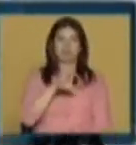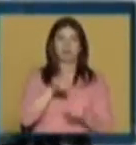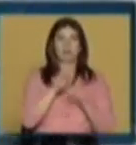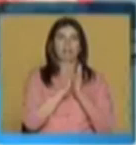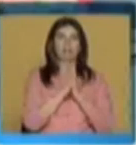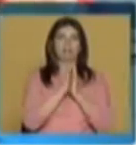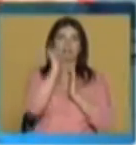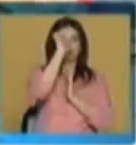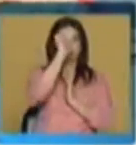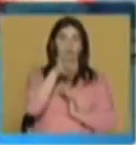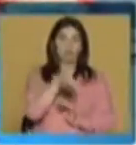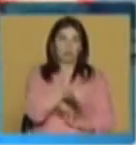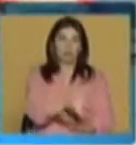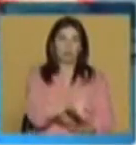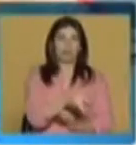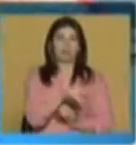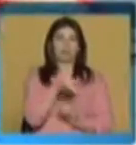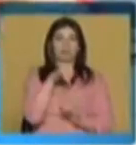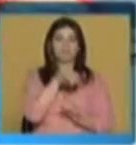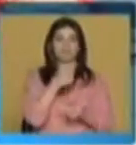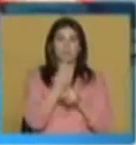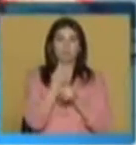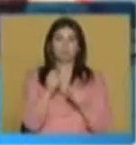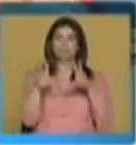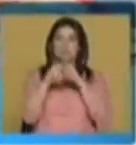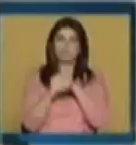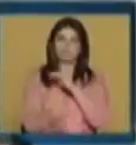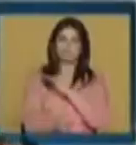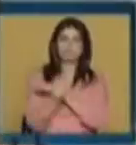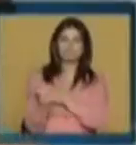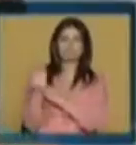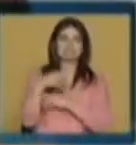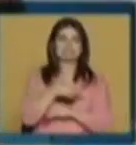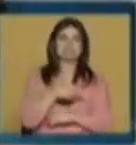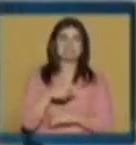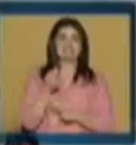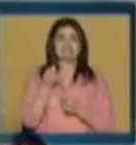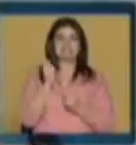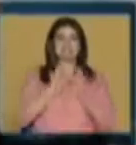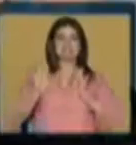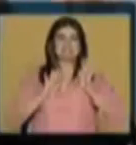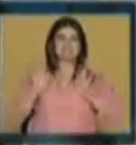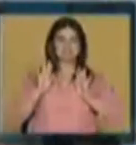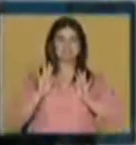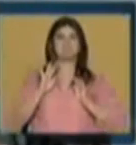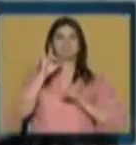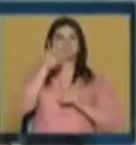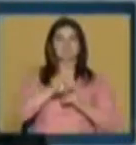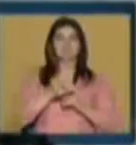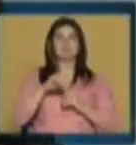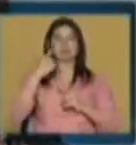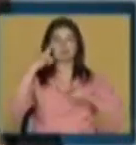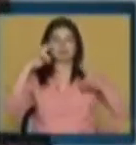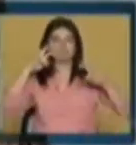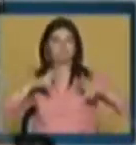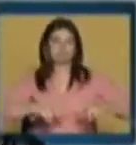endeusada e muito localizada, e onde estas incursões em campos selvagens, passa a expressão, selvagens no sentido da exploração, não